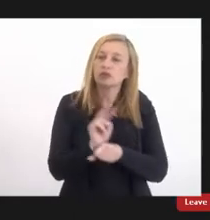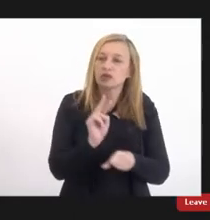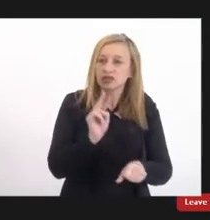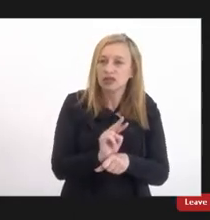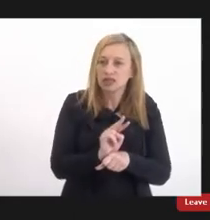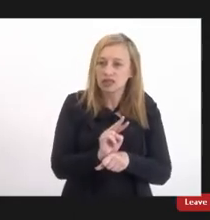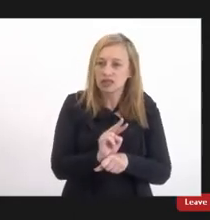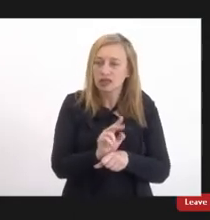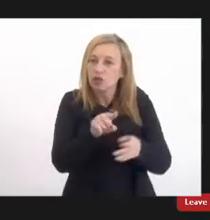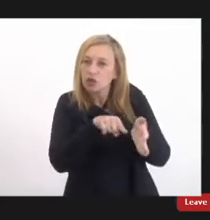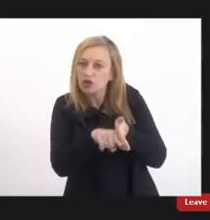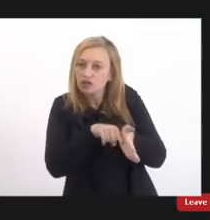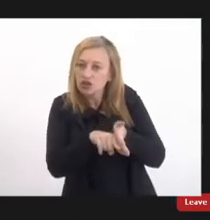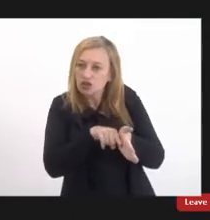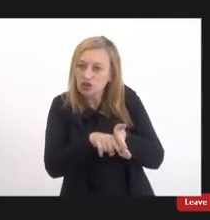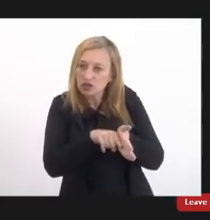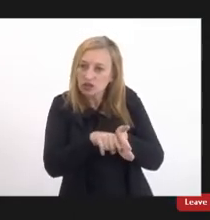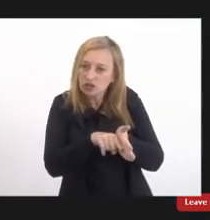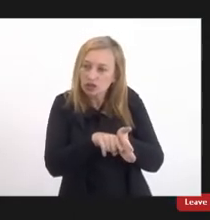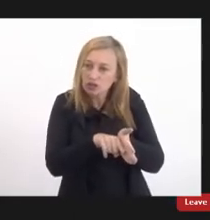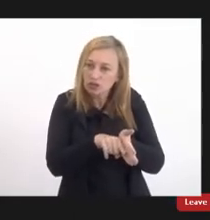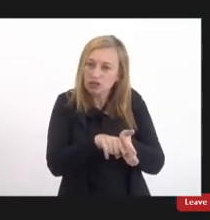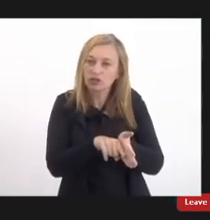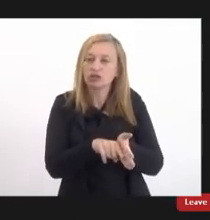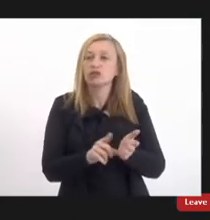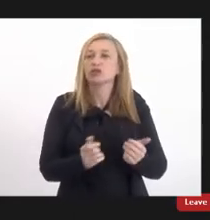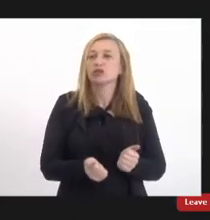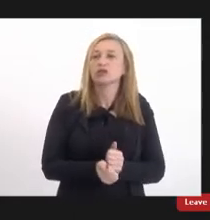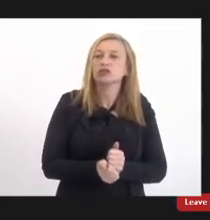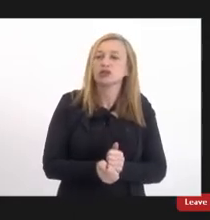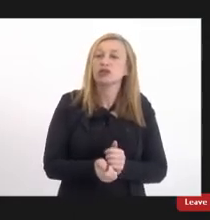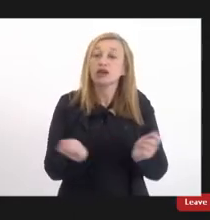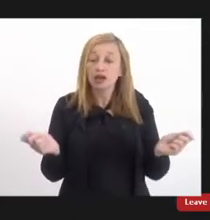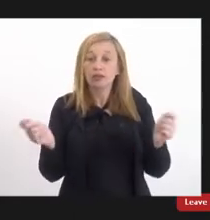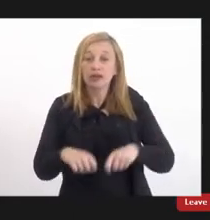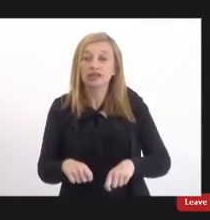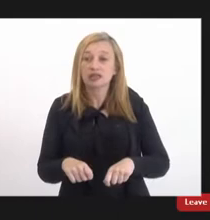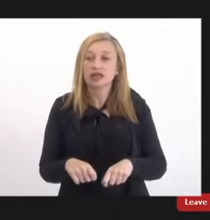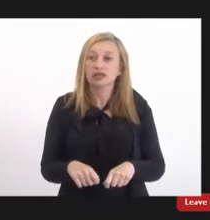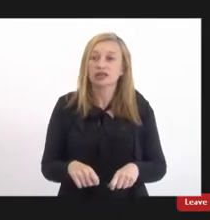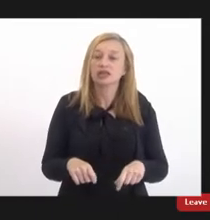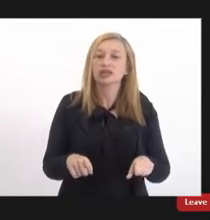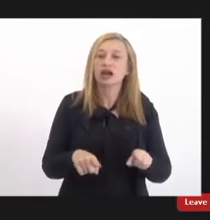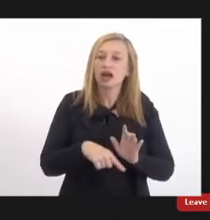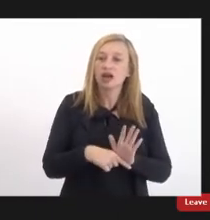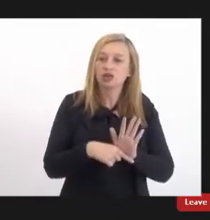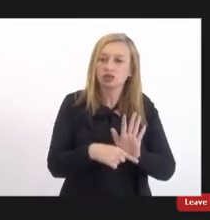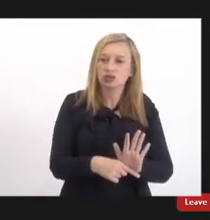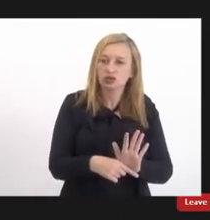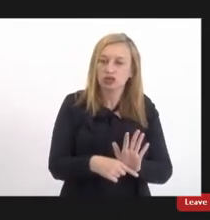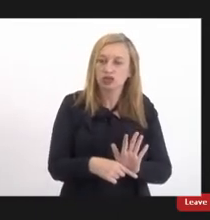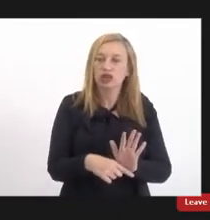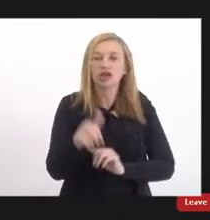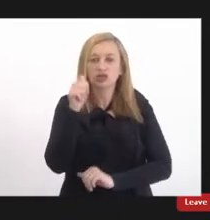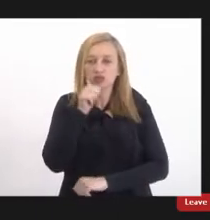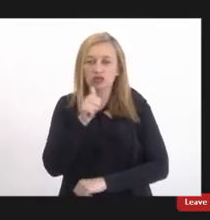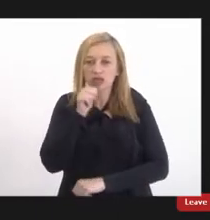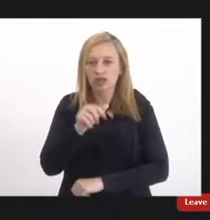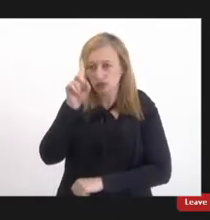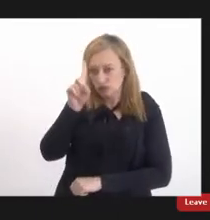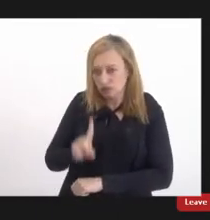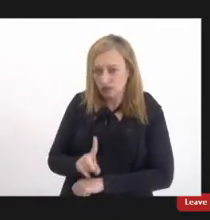investigação enquadramento legal e serão capacitadas a atender as mulheres com